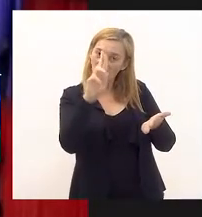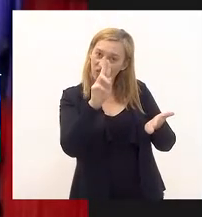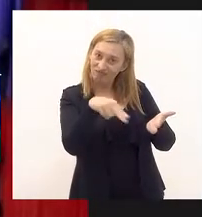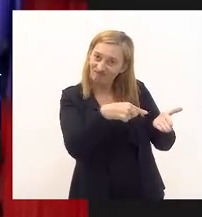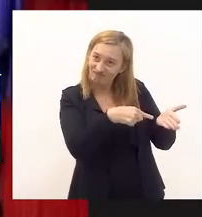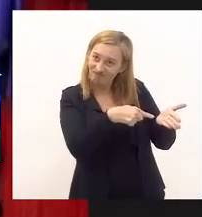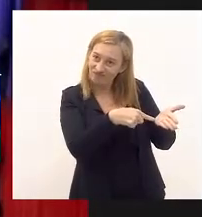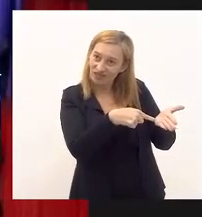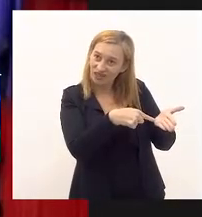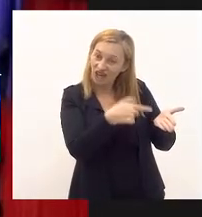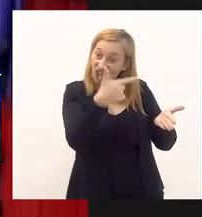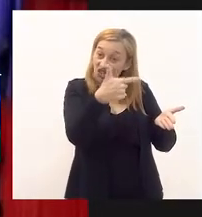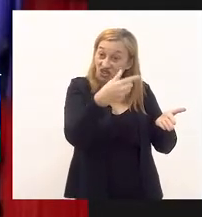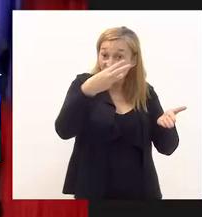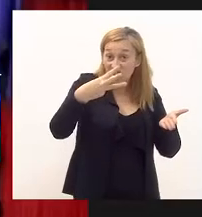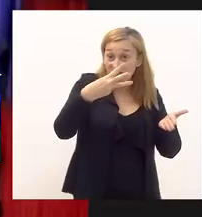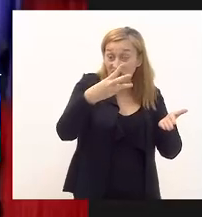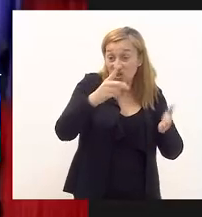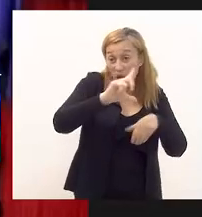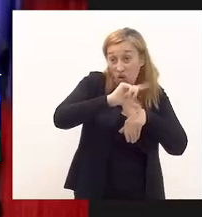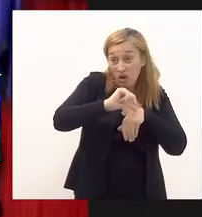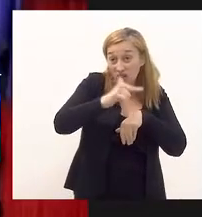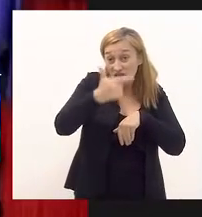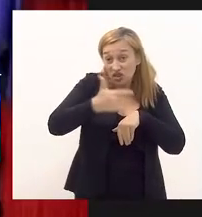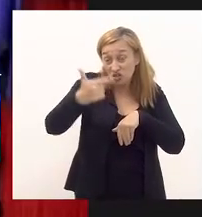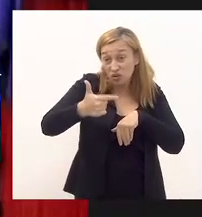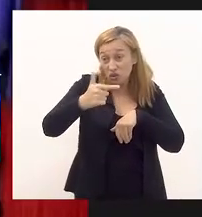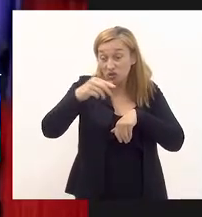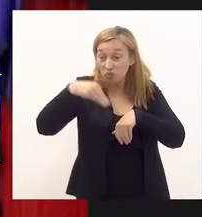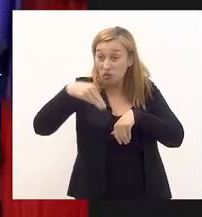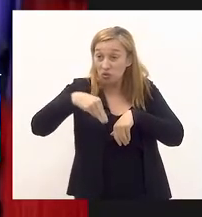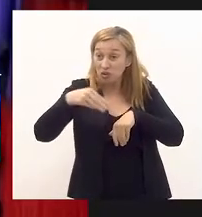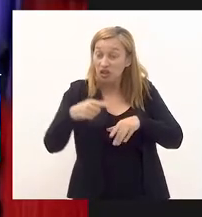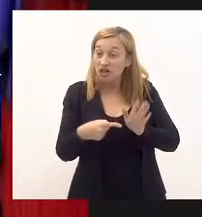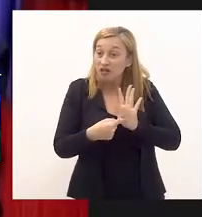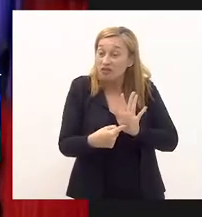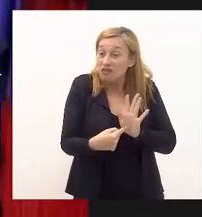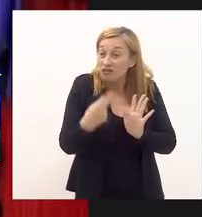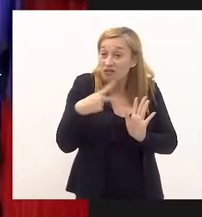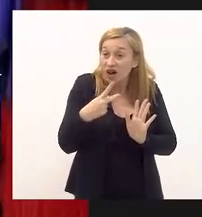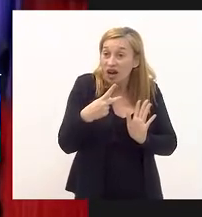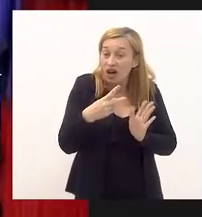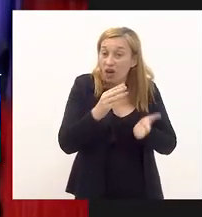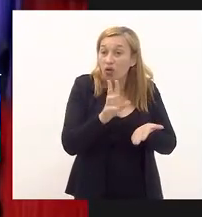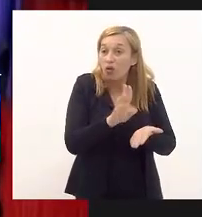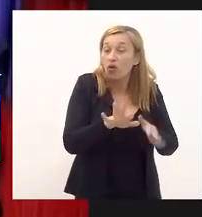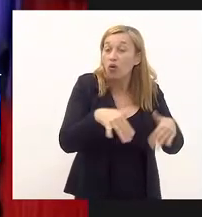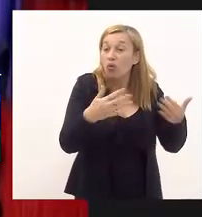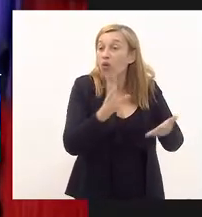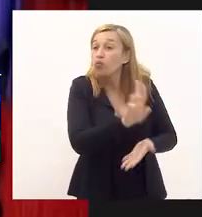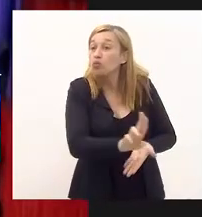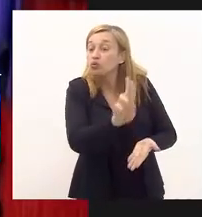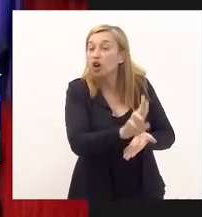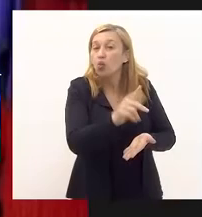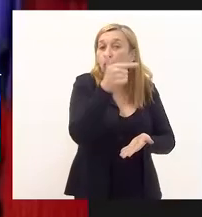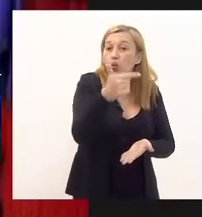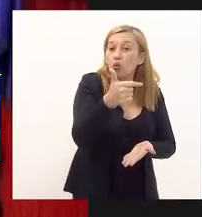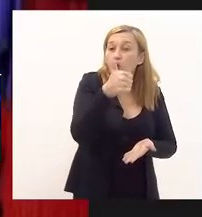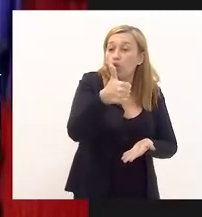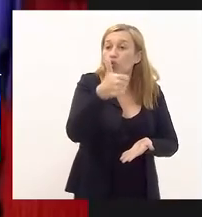às 23 horas e 22 minutos que informa a fonte de recurso utilizado 122